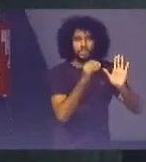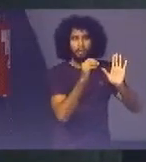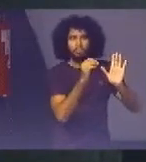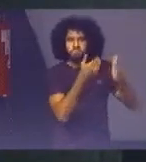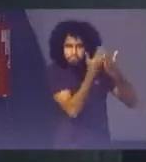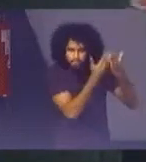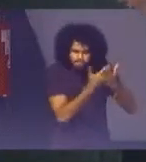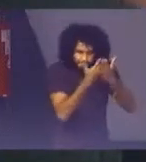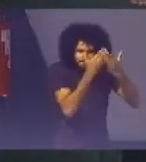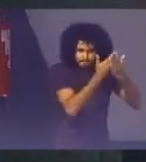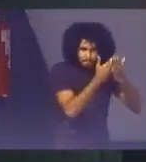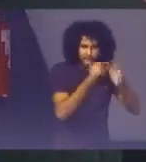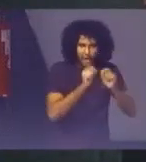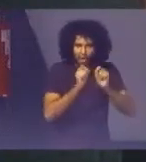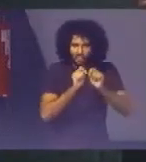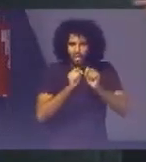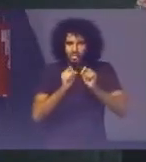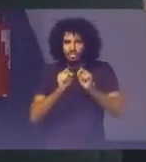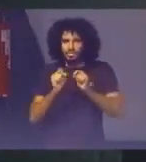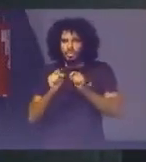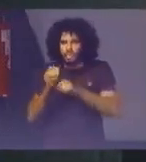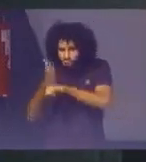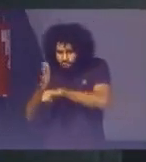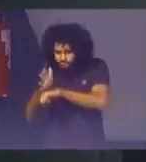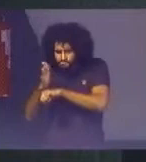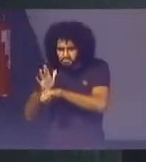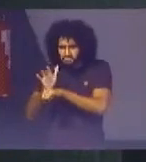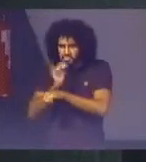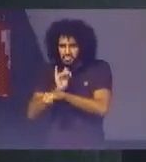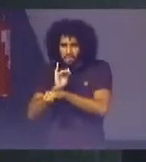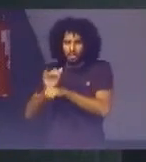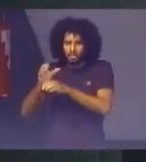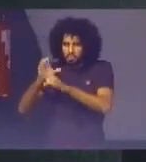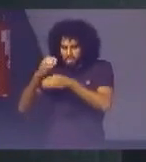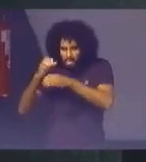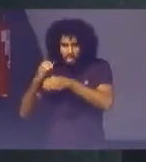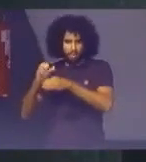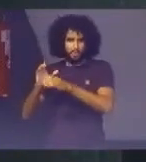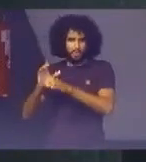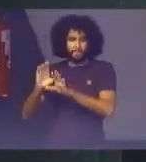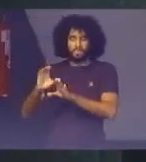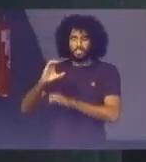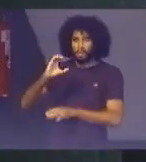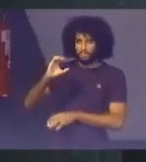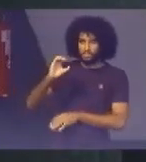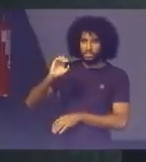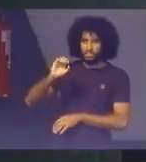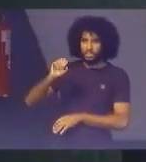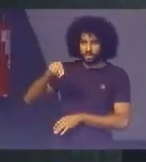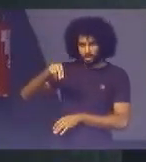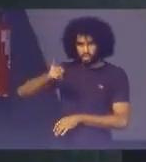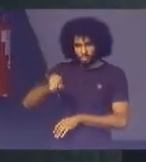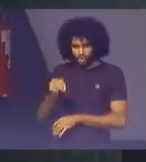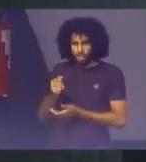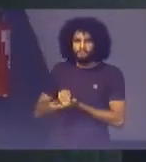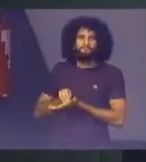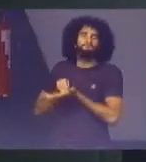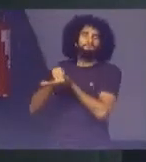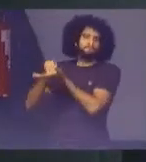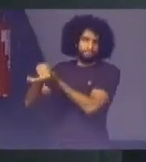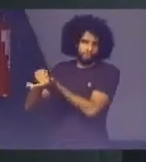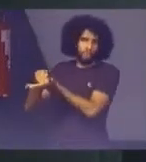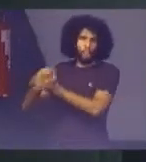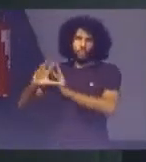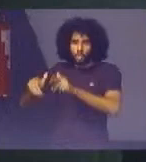Faz um laboratório Como esse laboratório De inovação O CNJ Vai apoiar Os laboratórios De inovação O ministro